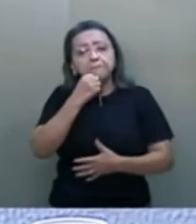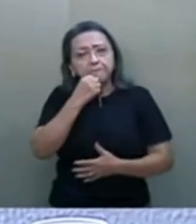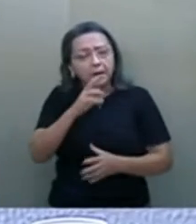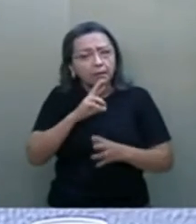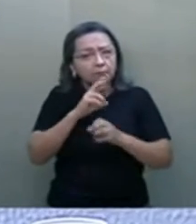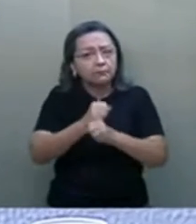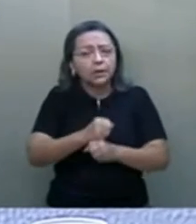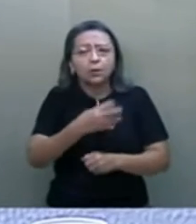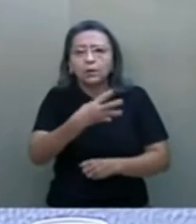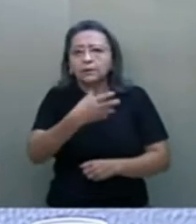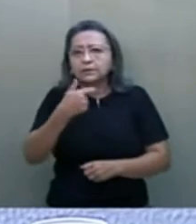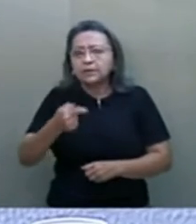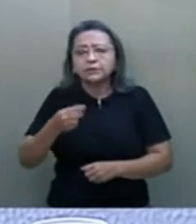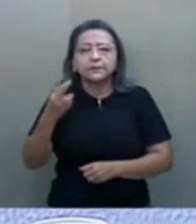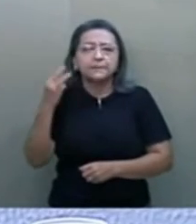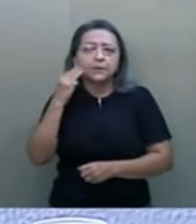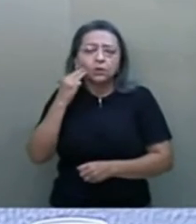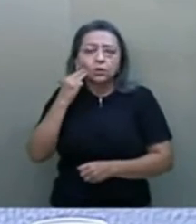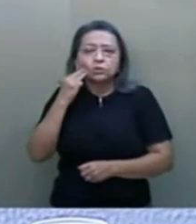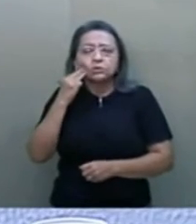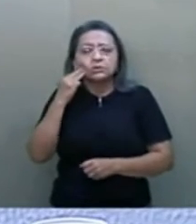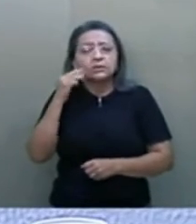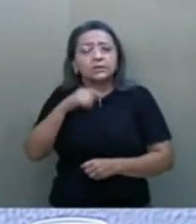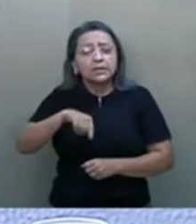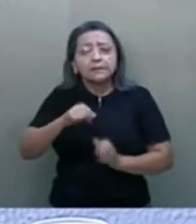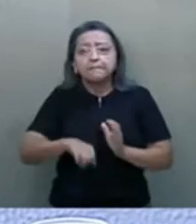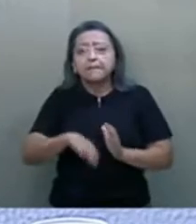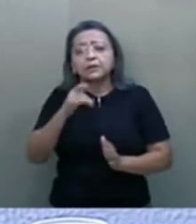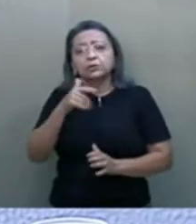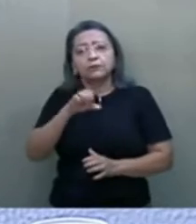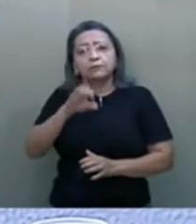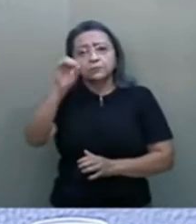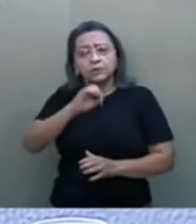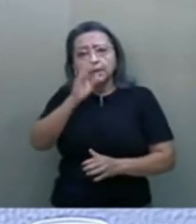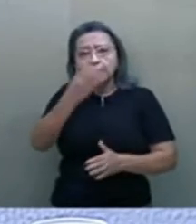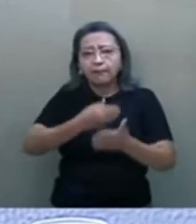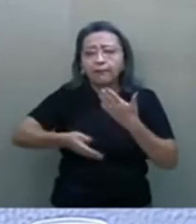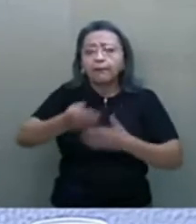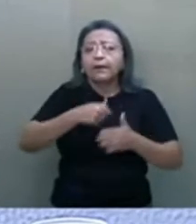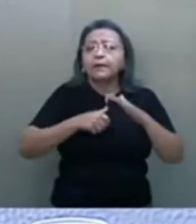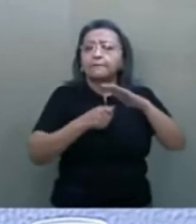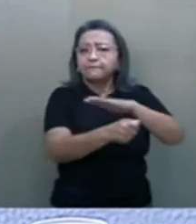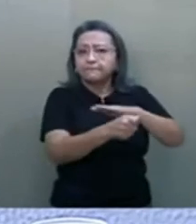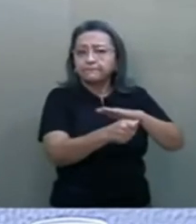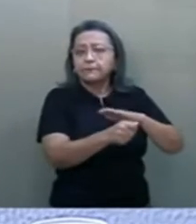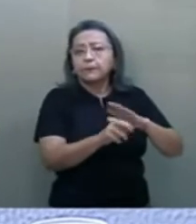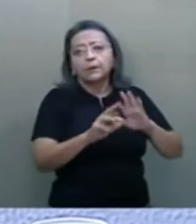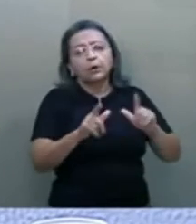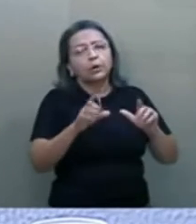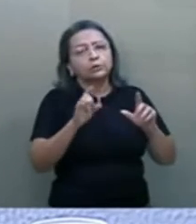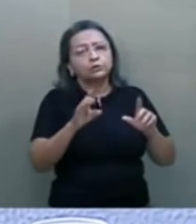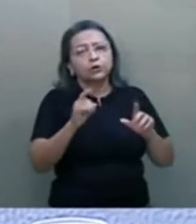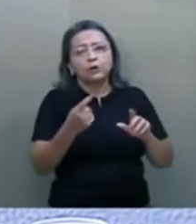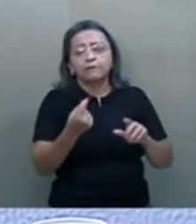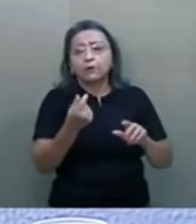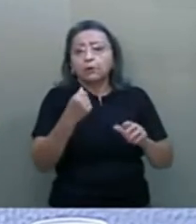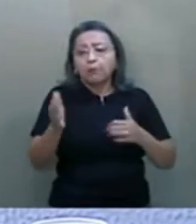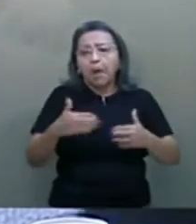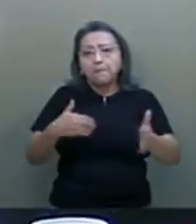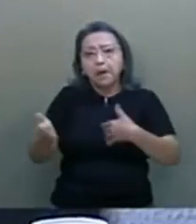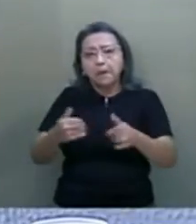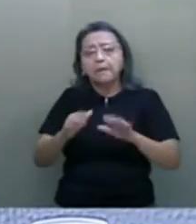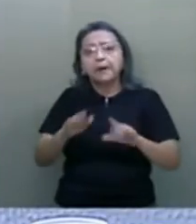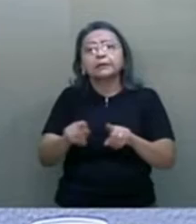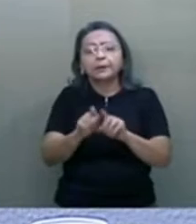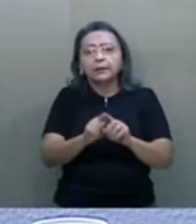47 bilhões de reais, dos quais mais de 90% são revertidos em investimentos, ou seja, não são valores que serão arrecadados,